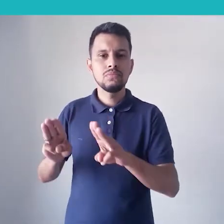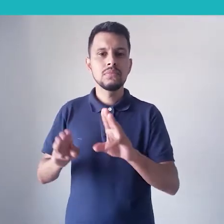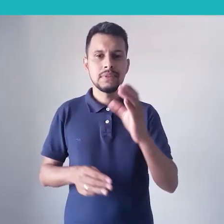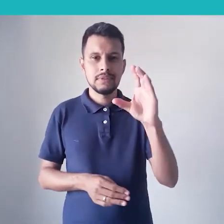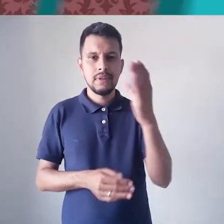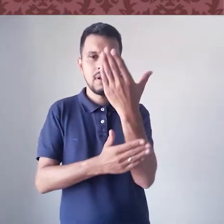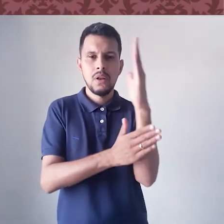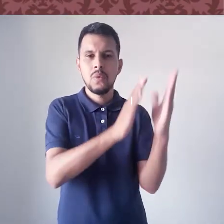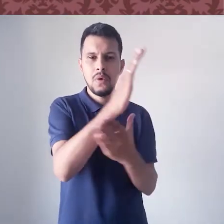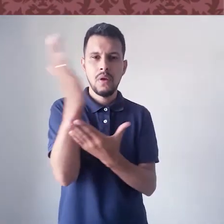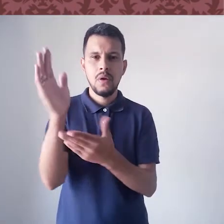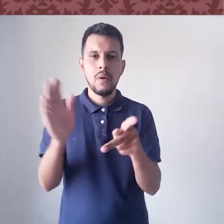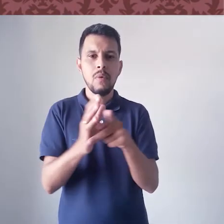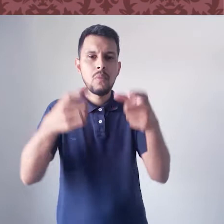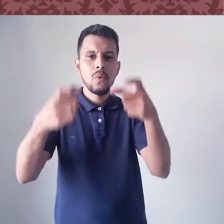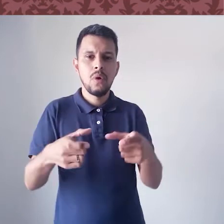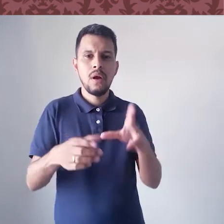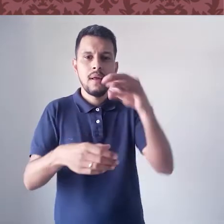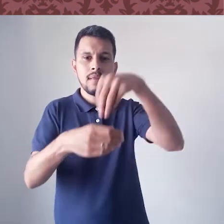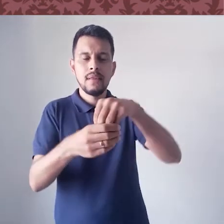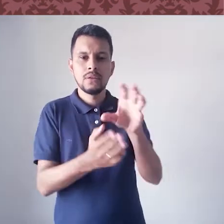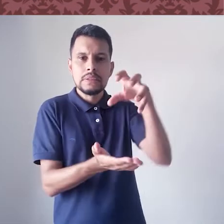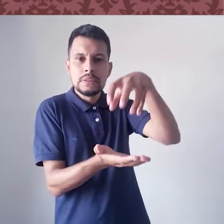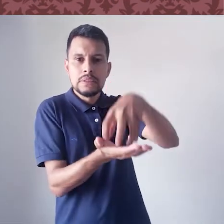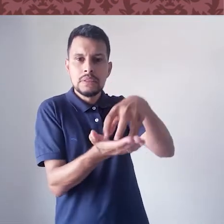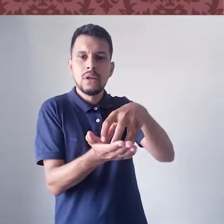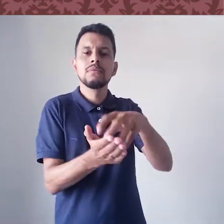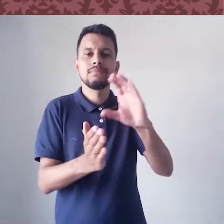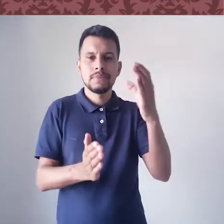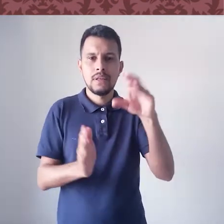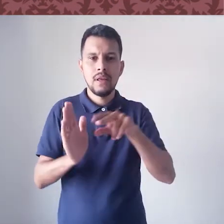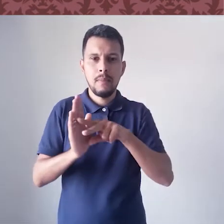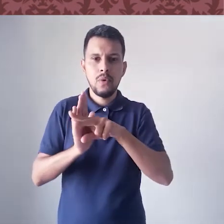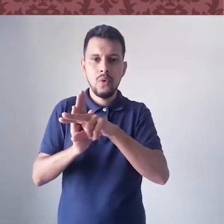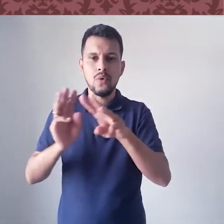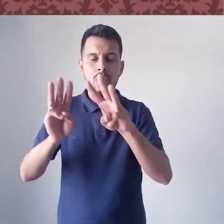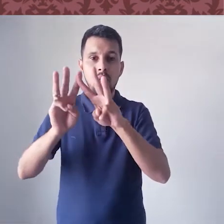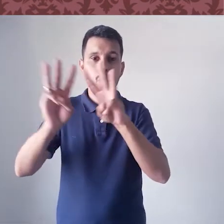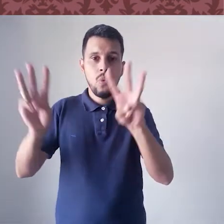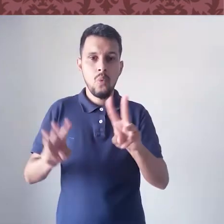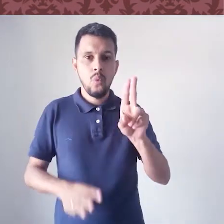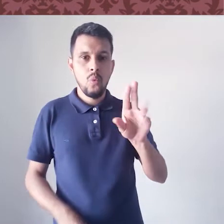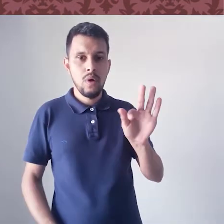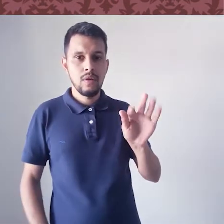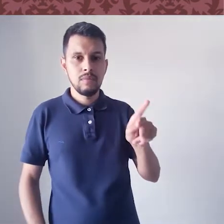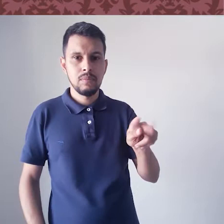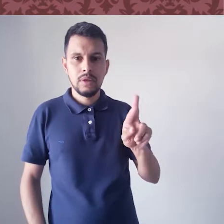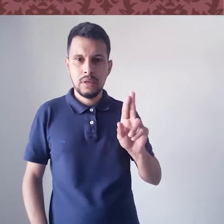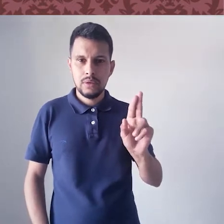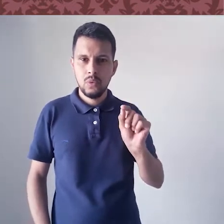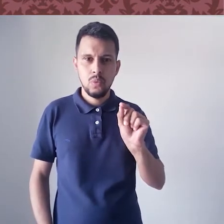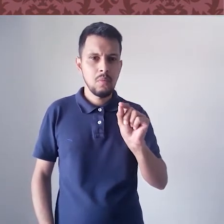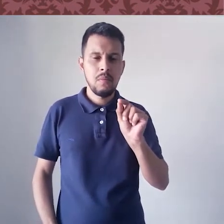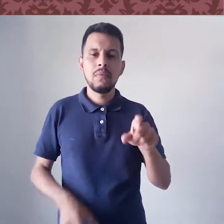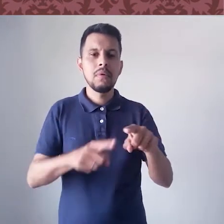O Museu de Ciências Naturais situa-se no setor de Ciências Biológicas da Universidade Federal do Paraná e representa um